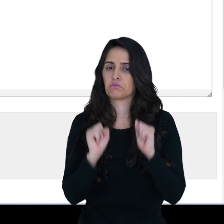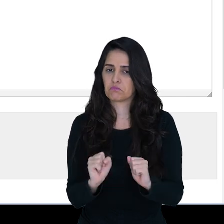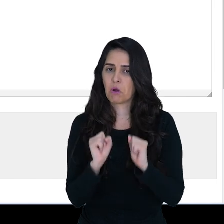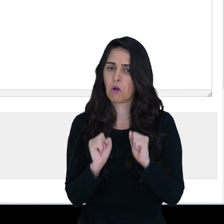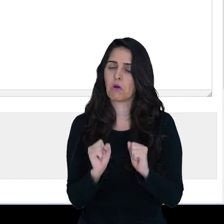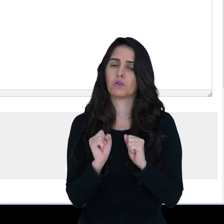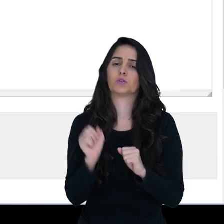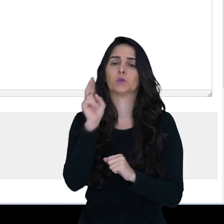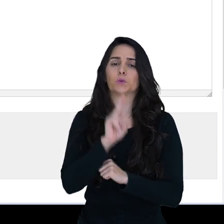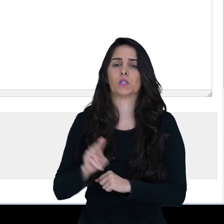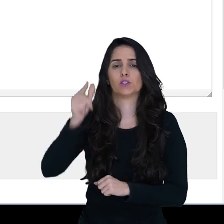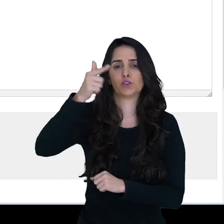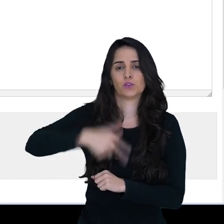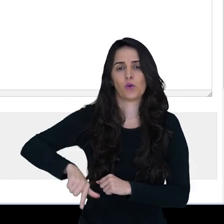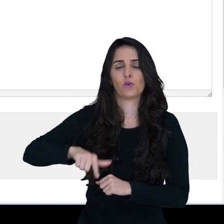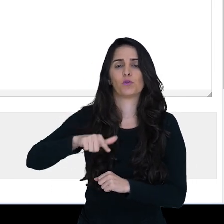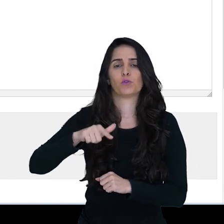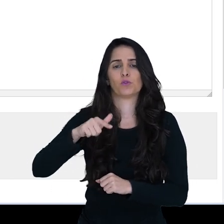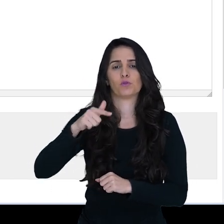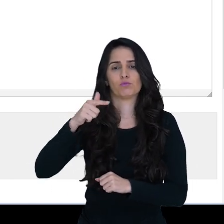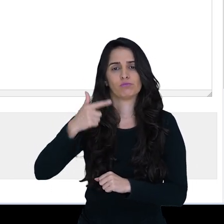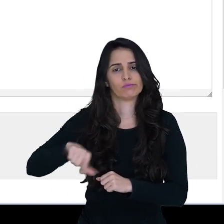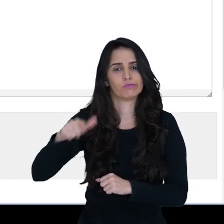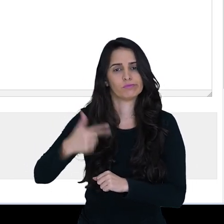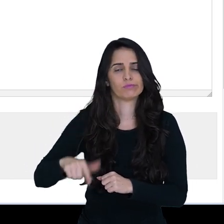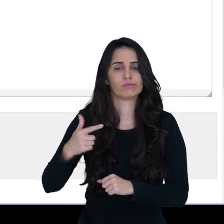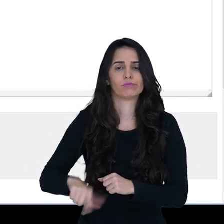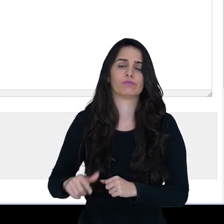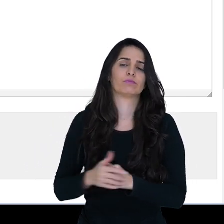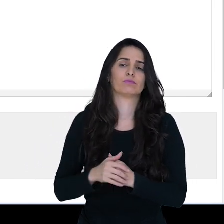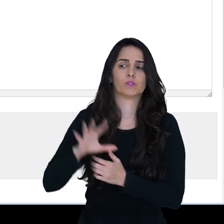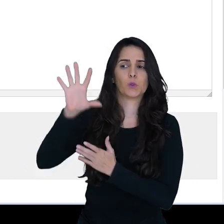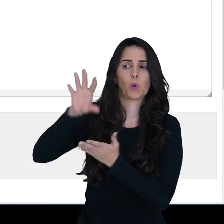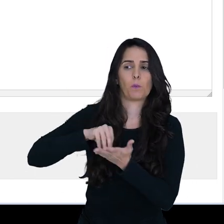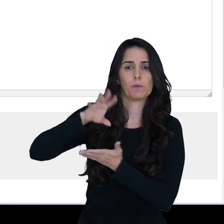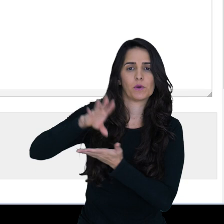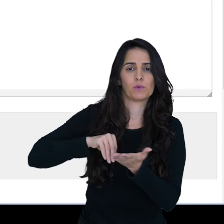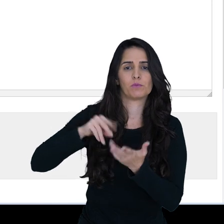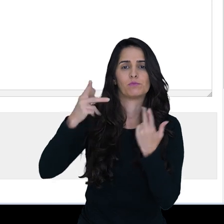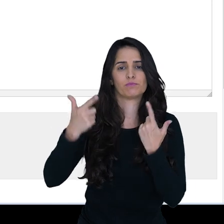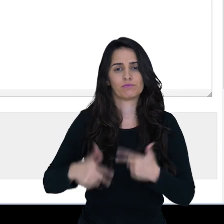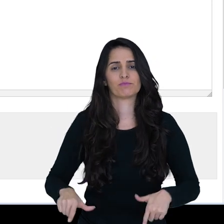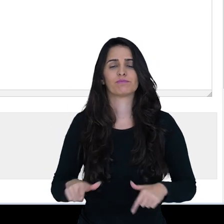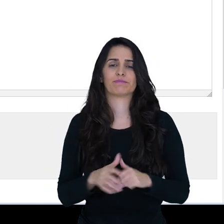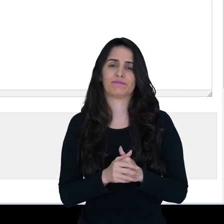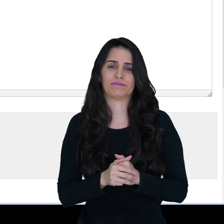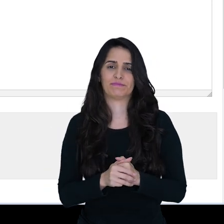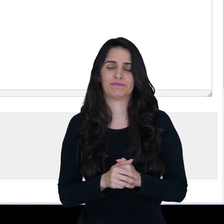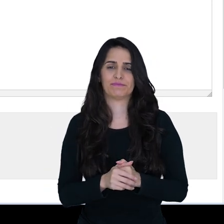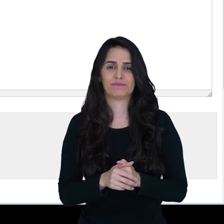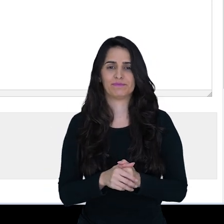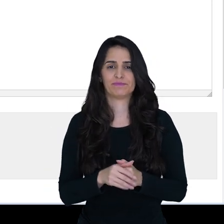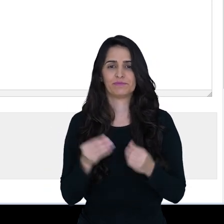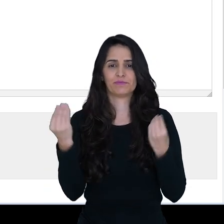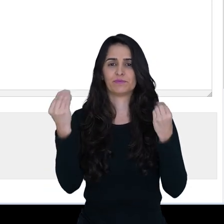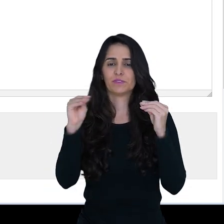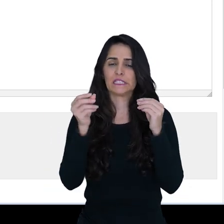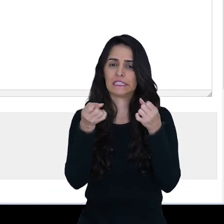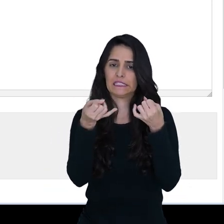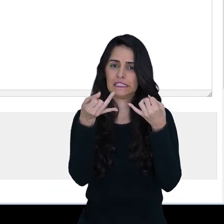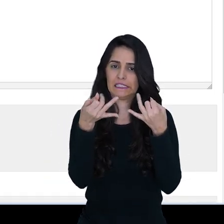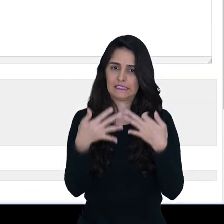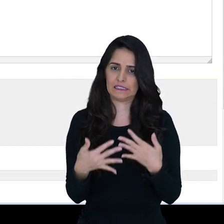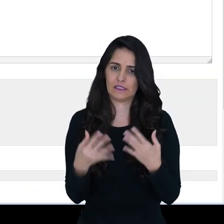reutilizar essas guias ou as rubricas de avaliação. Você pode colocar uma